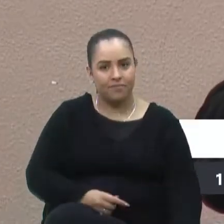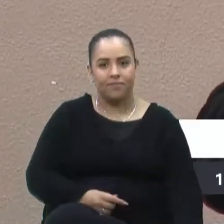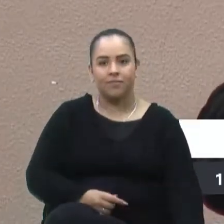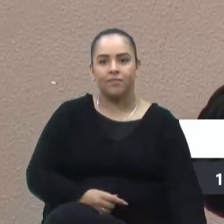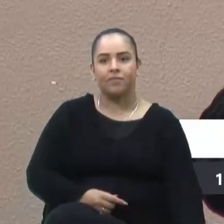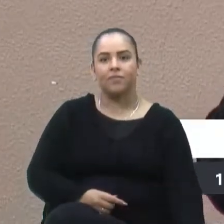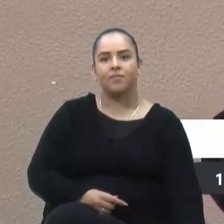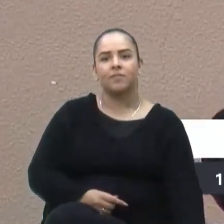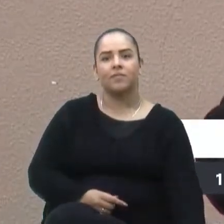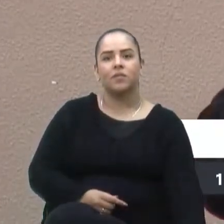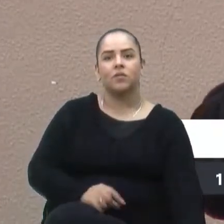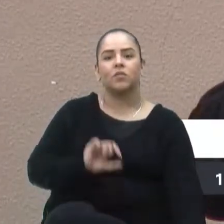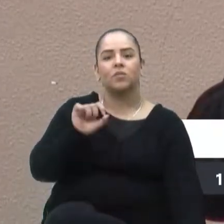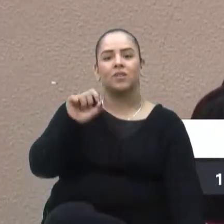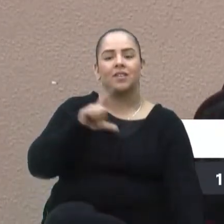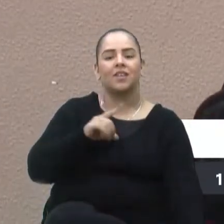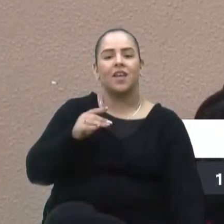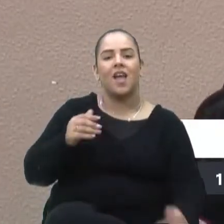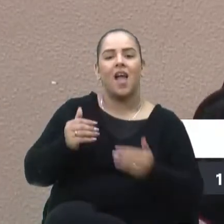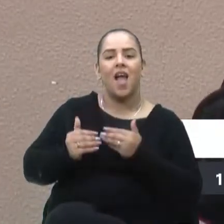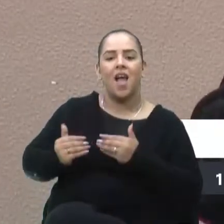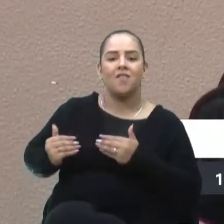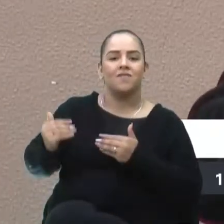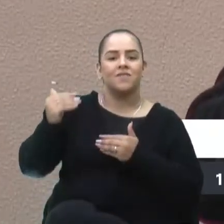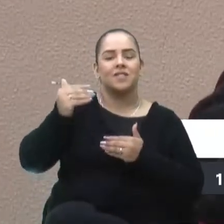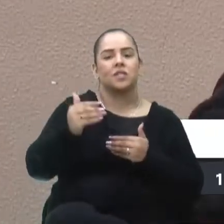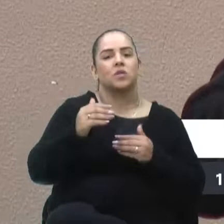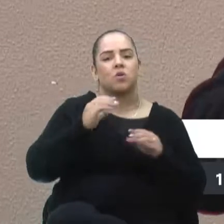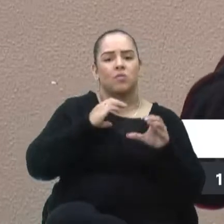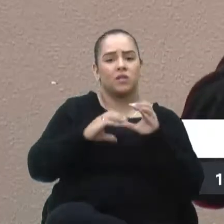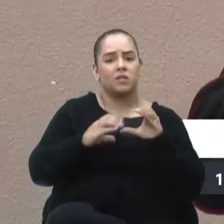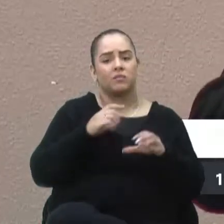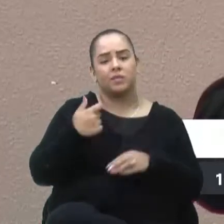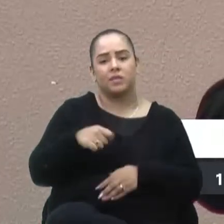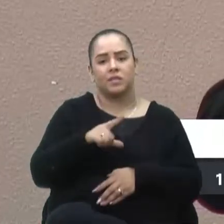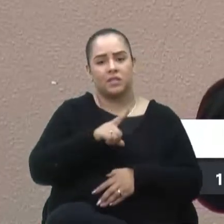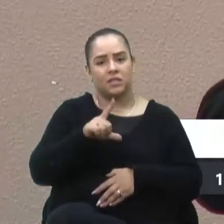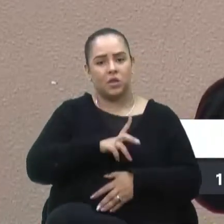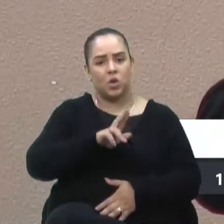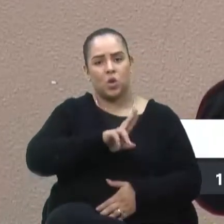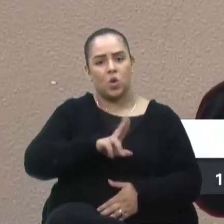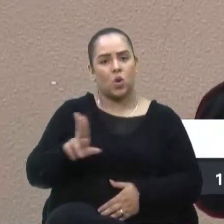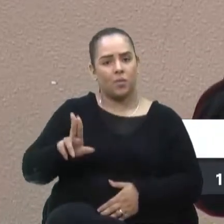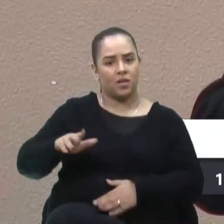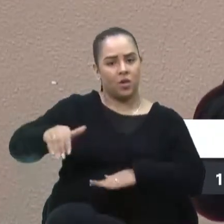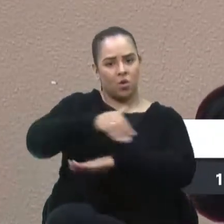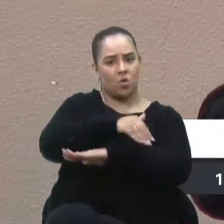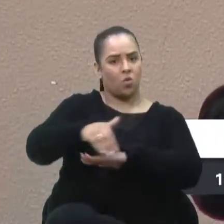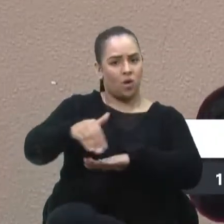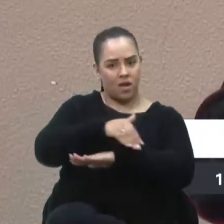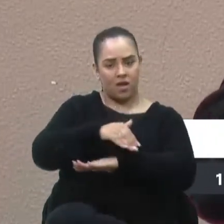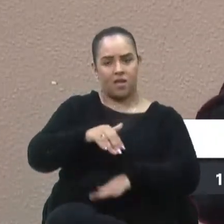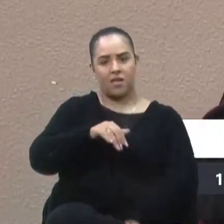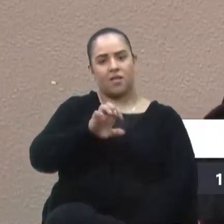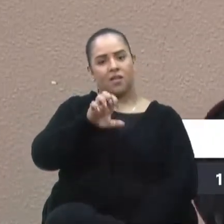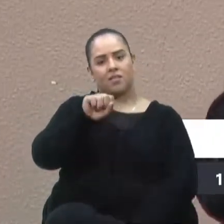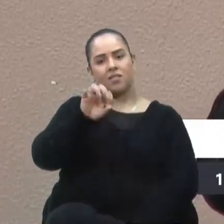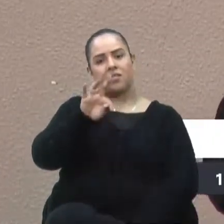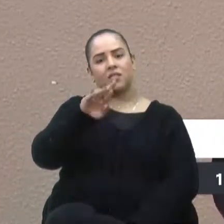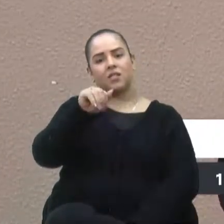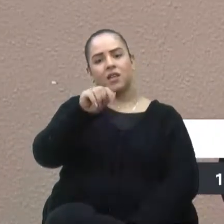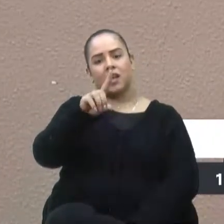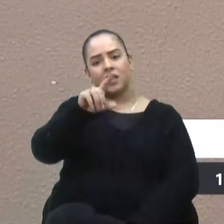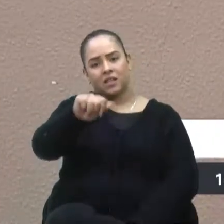nossos avanços na comunicação, tem que ter o nome de rua, o nome de uma estrada, e nada melhor que alguém